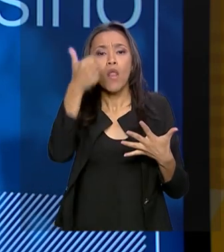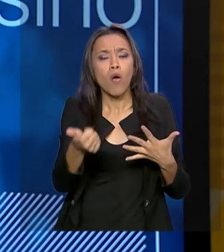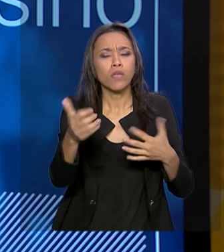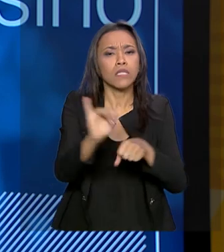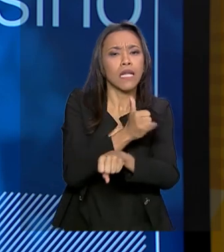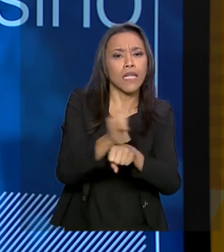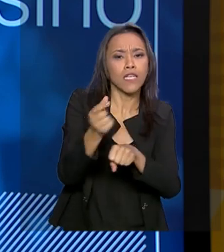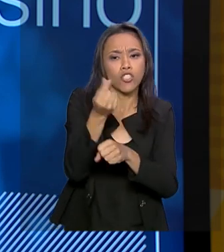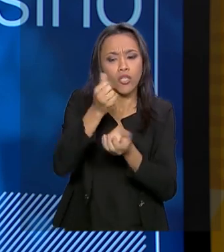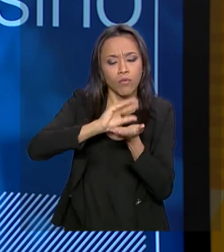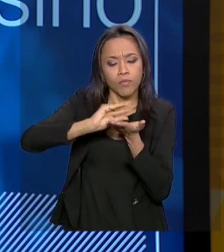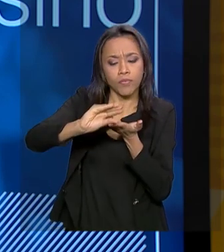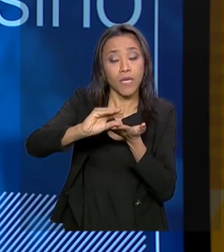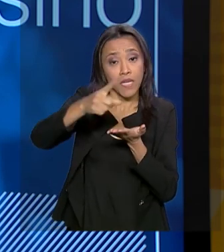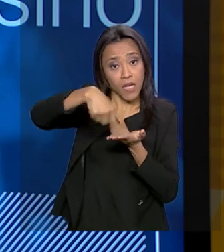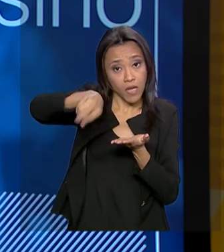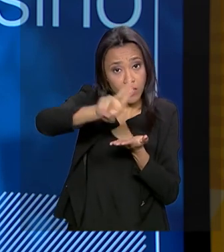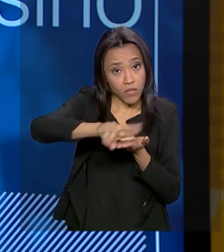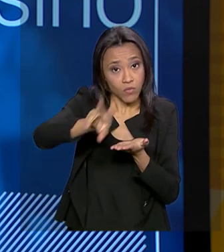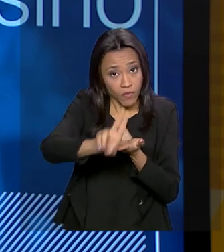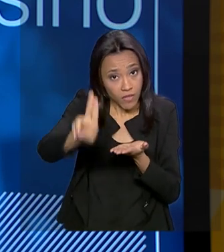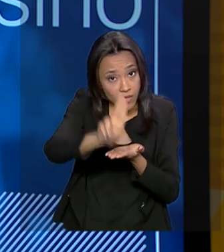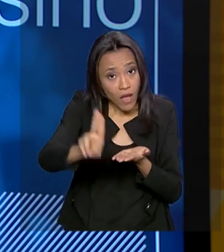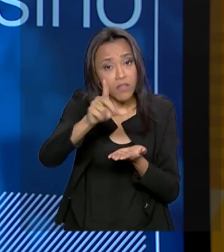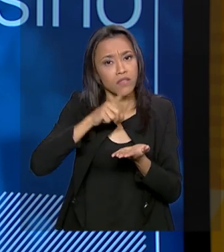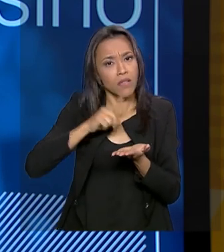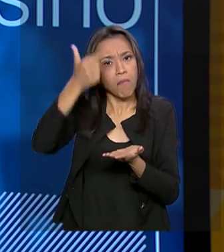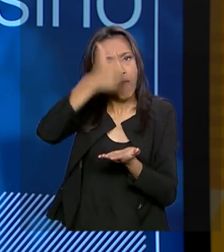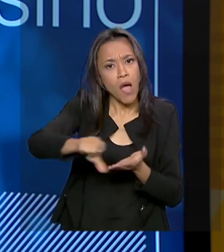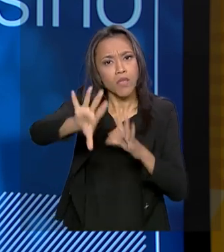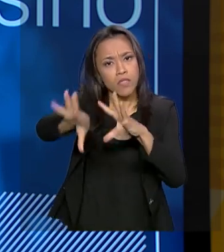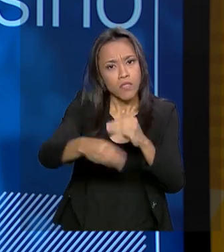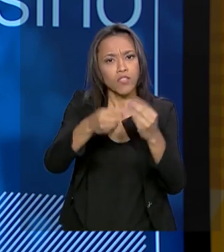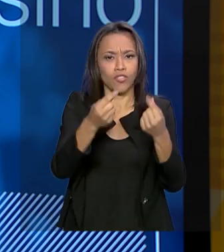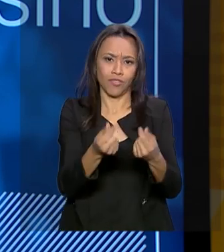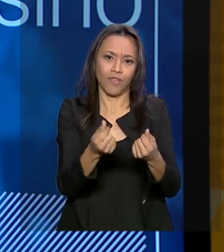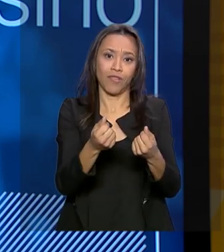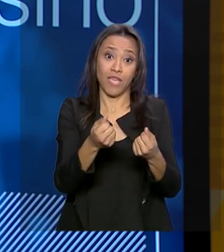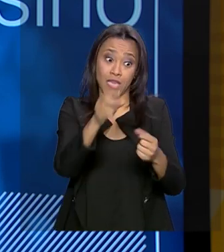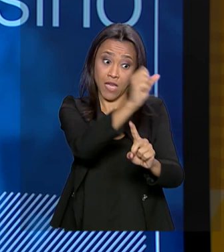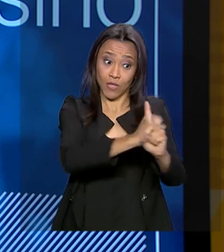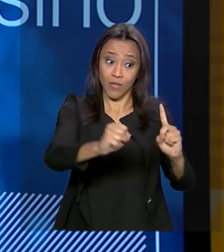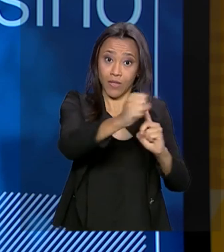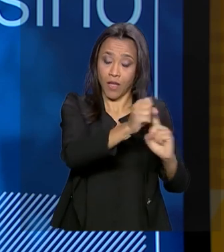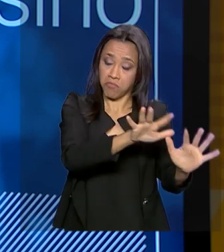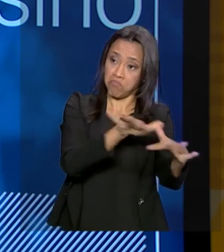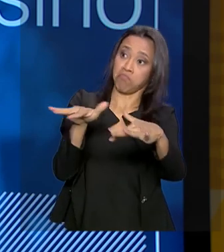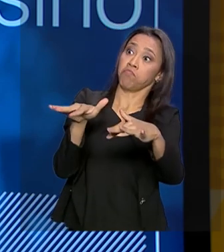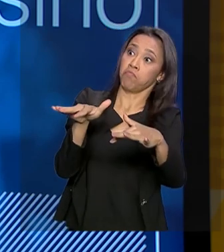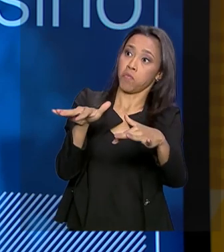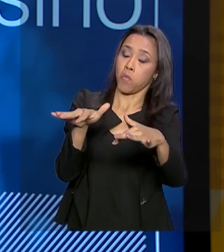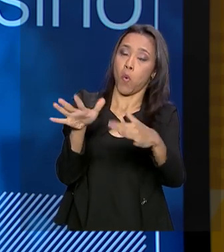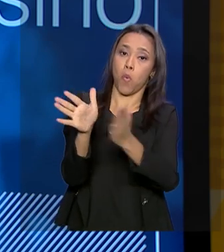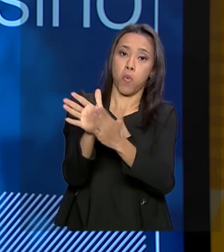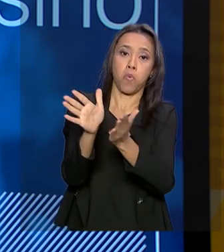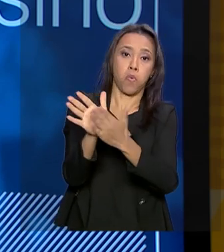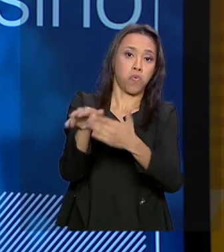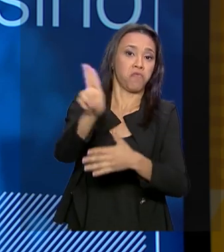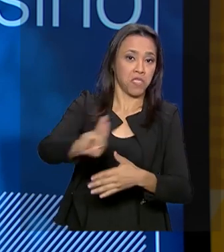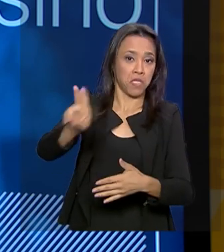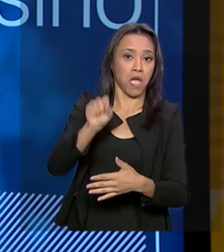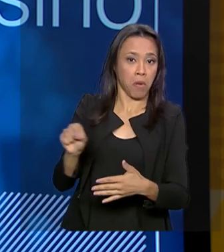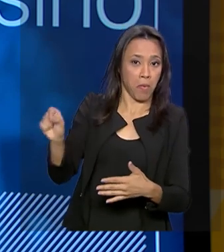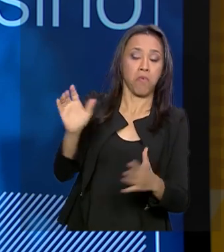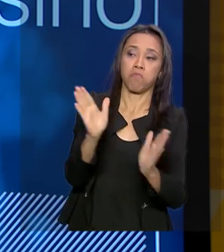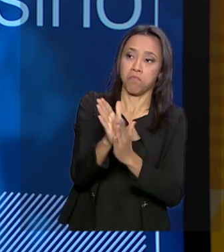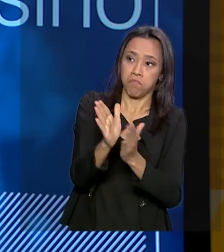universidades ganhem mais recursos e tenham reconhecimento ainda maior pela nossa sociedade. Então, o ponto principal é a partir